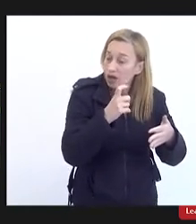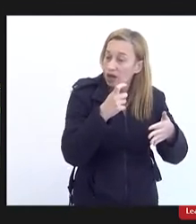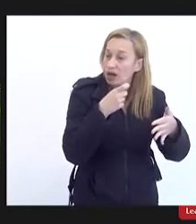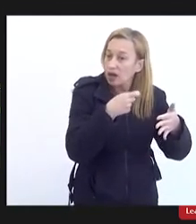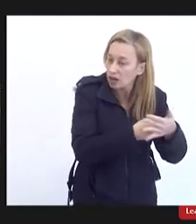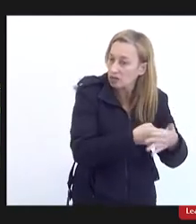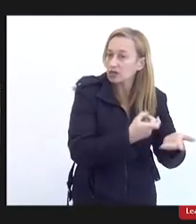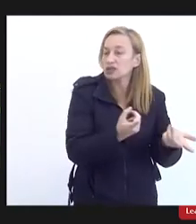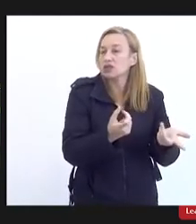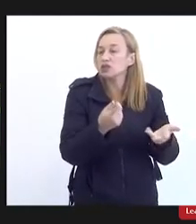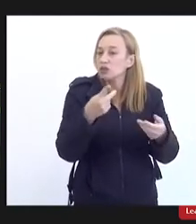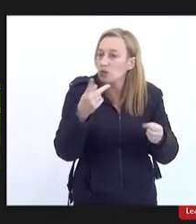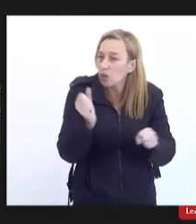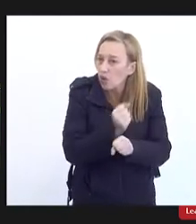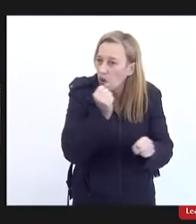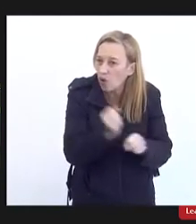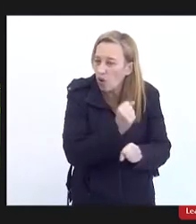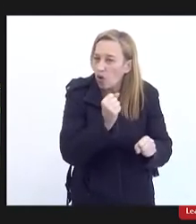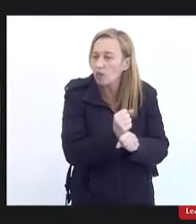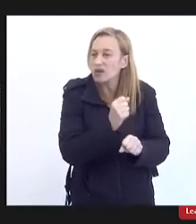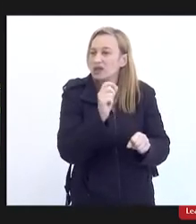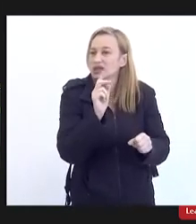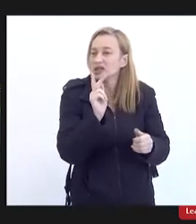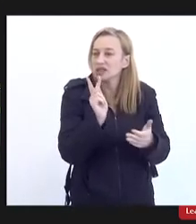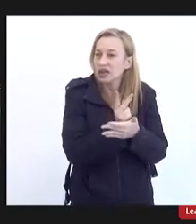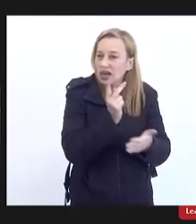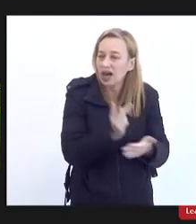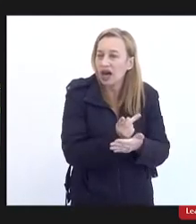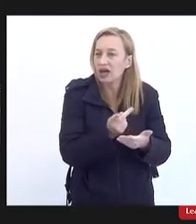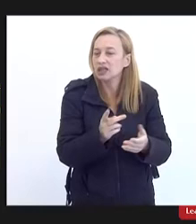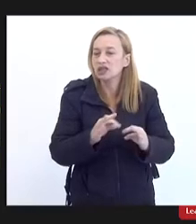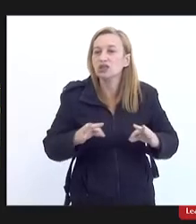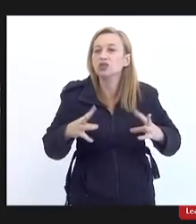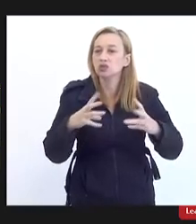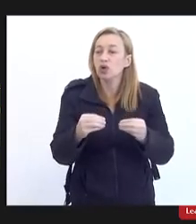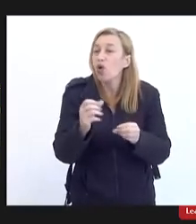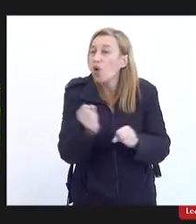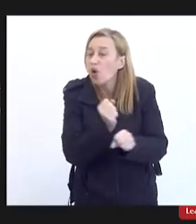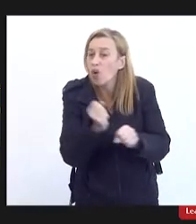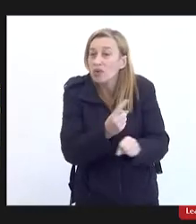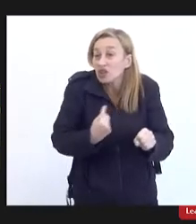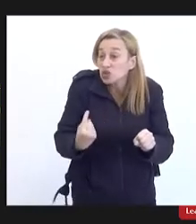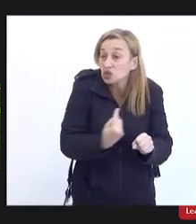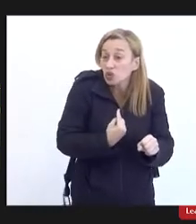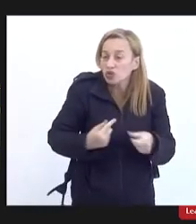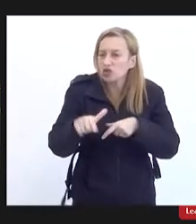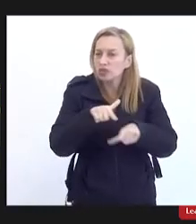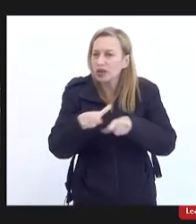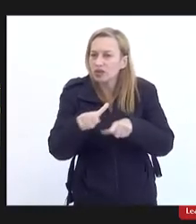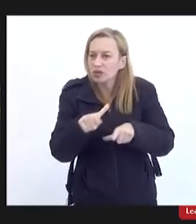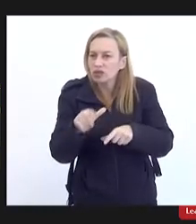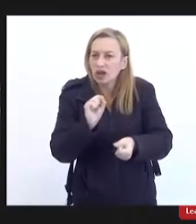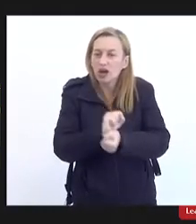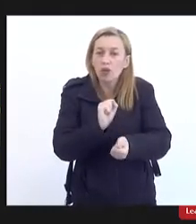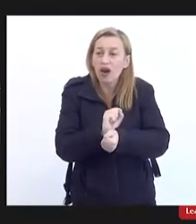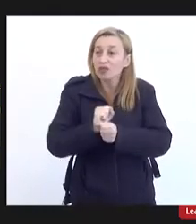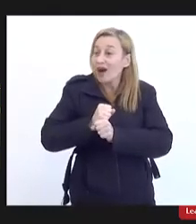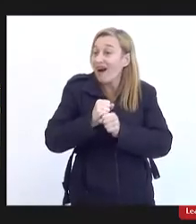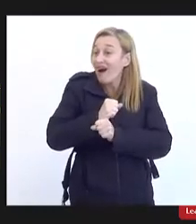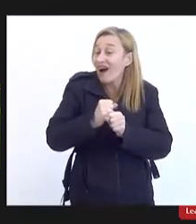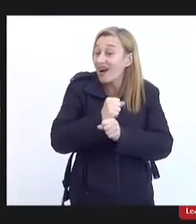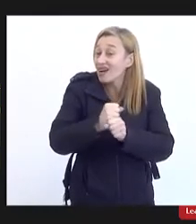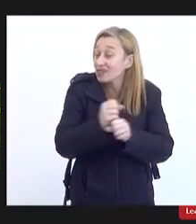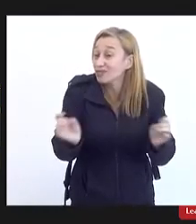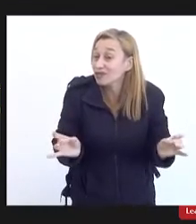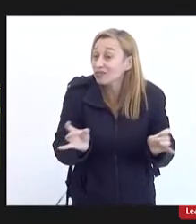elevatórias em todas as estações que já temos de água nas captações obras que nós trabalhadores esperávamos há anos para que nós